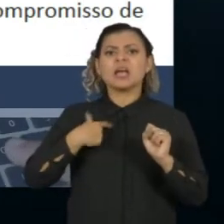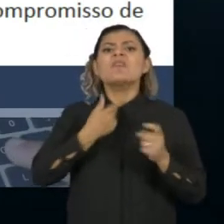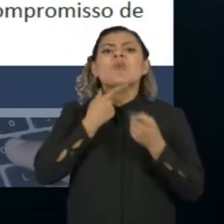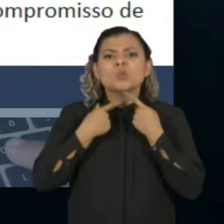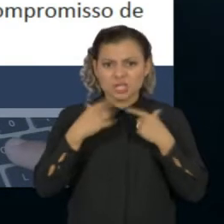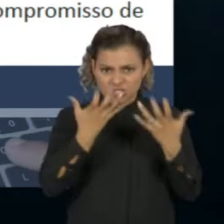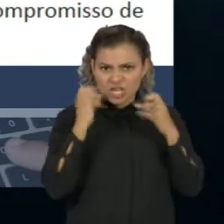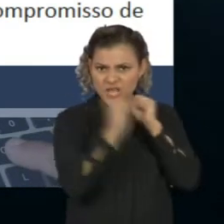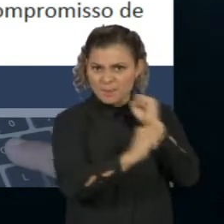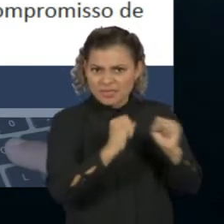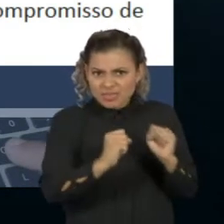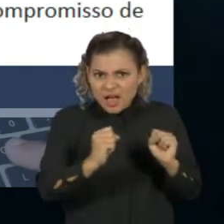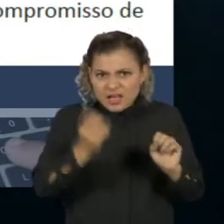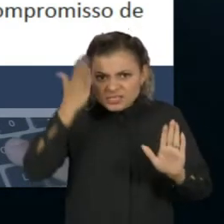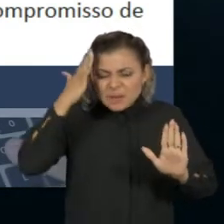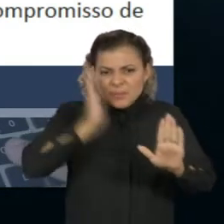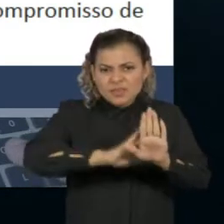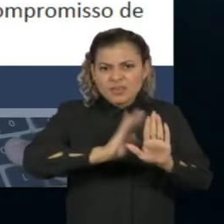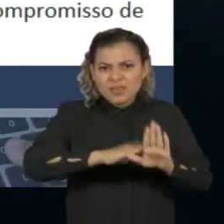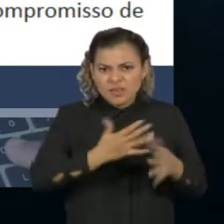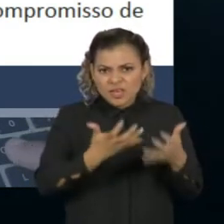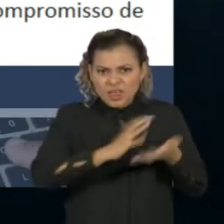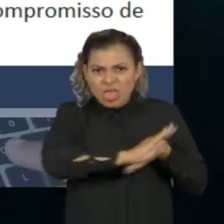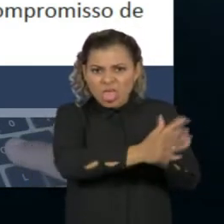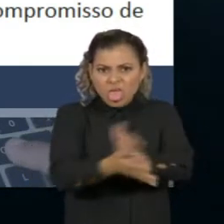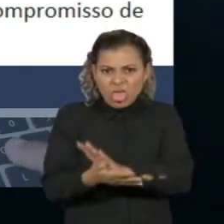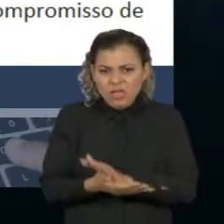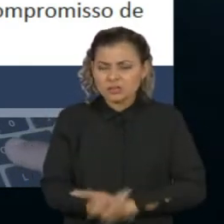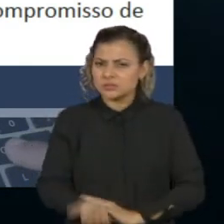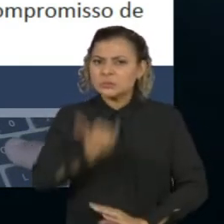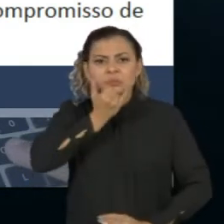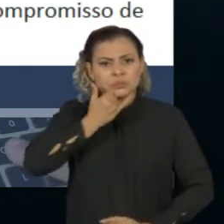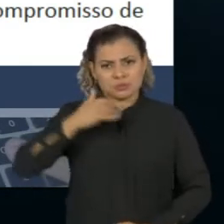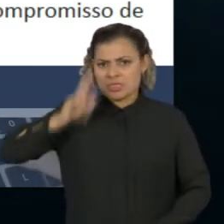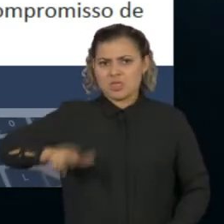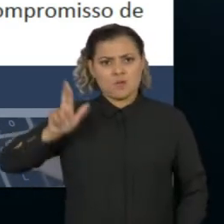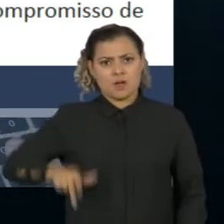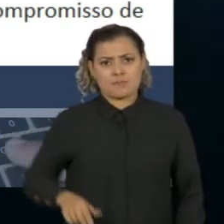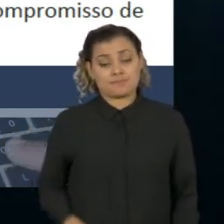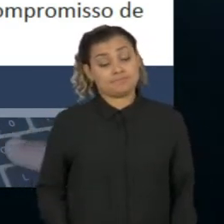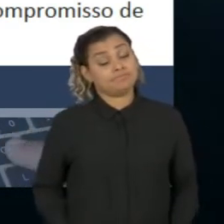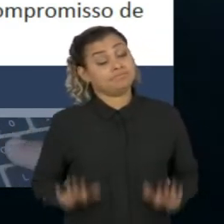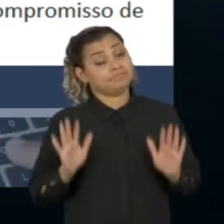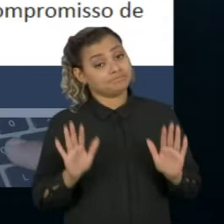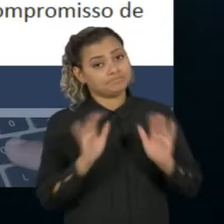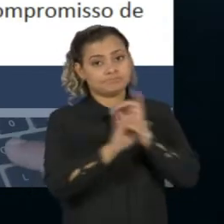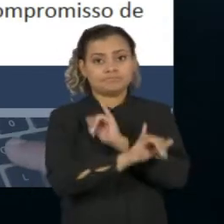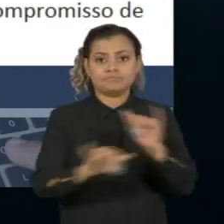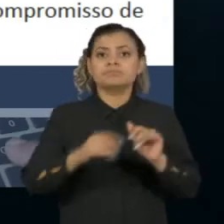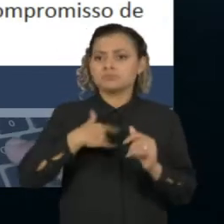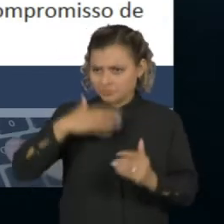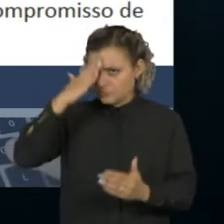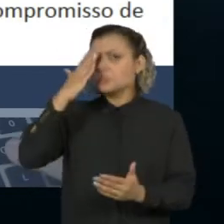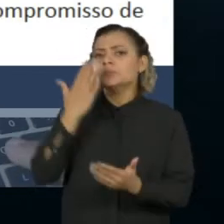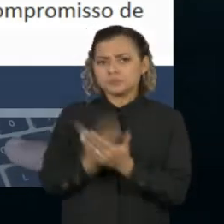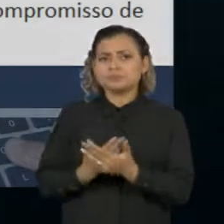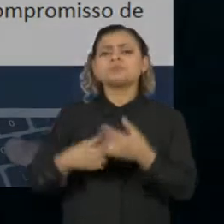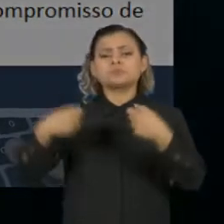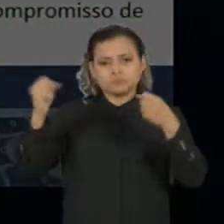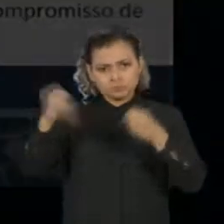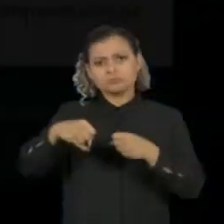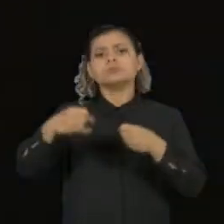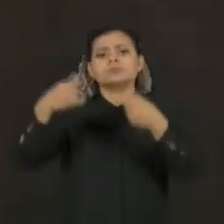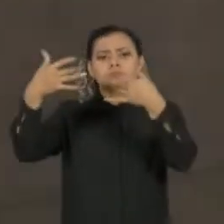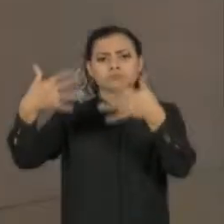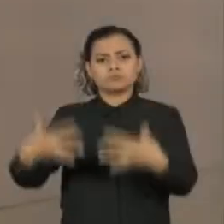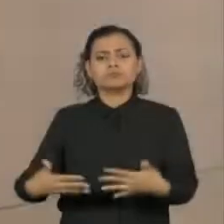risco consciente para provocar uma deliberada ruptura da barragem. Citou ainda confiar no esclarecimento das causas